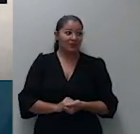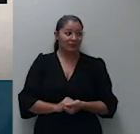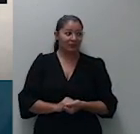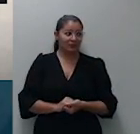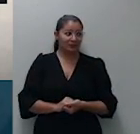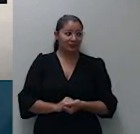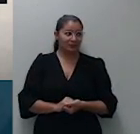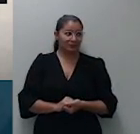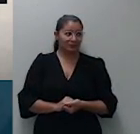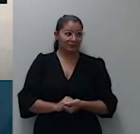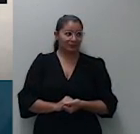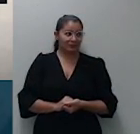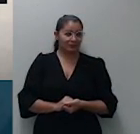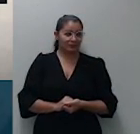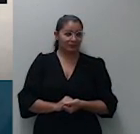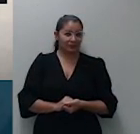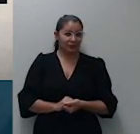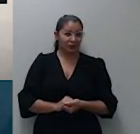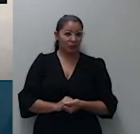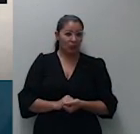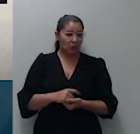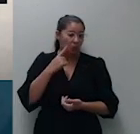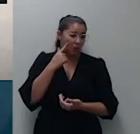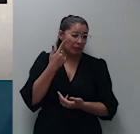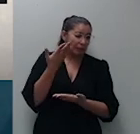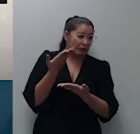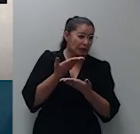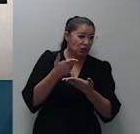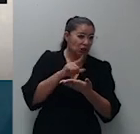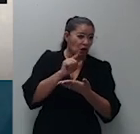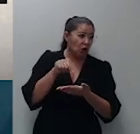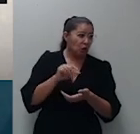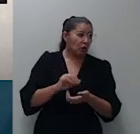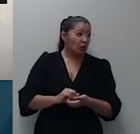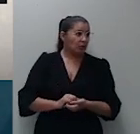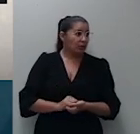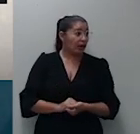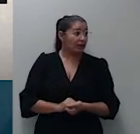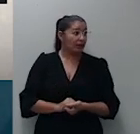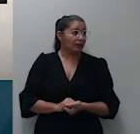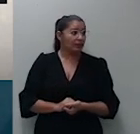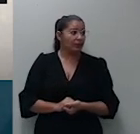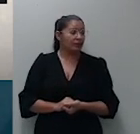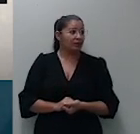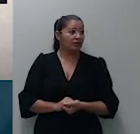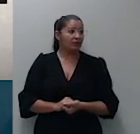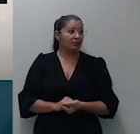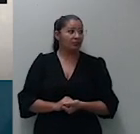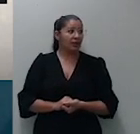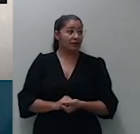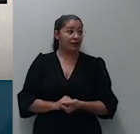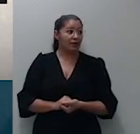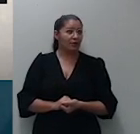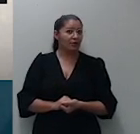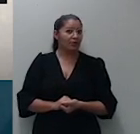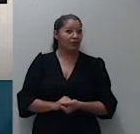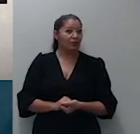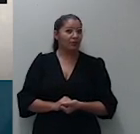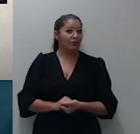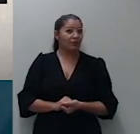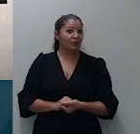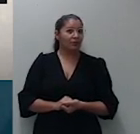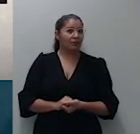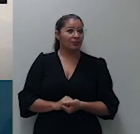estimulado a fazer esses benefícios para os seus empregados e